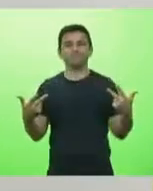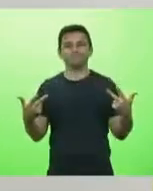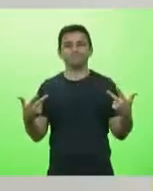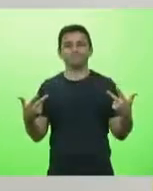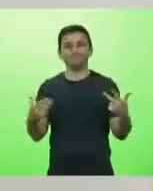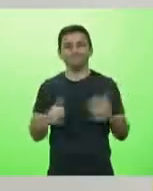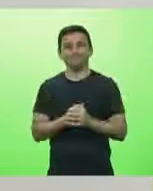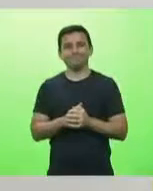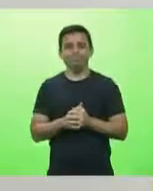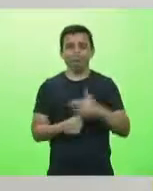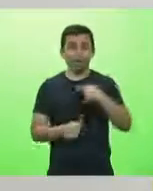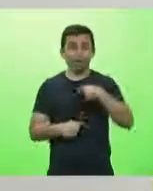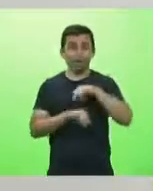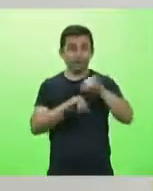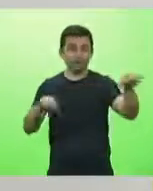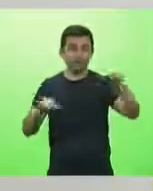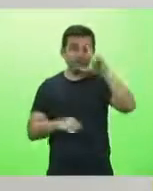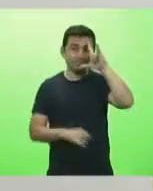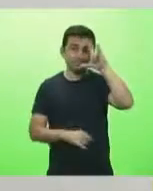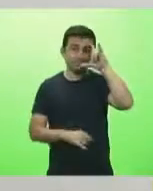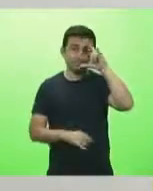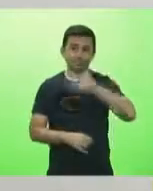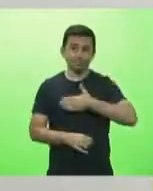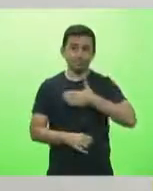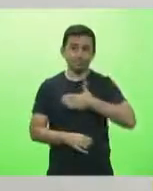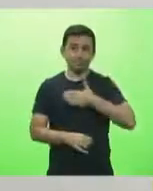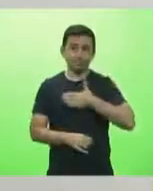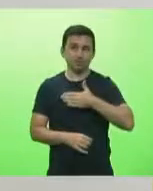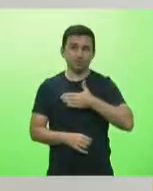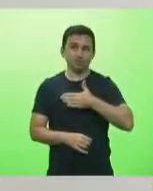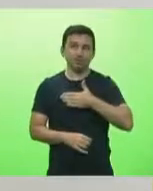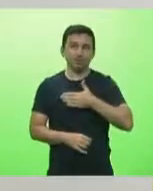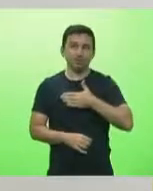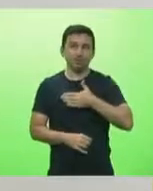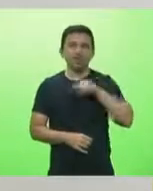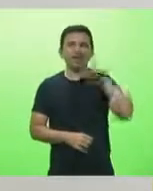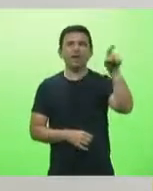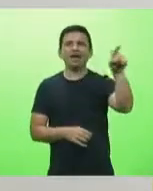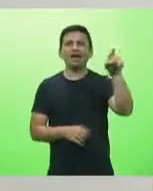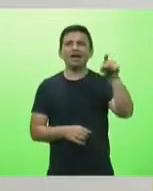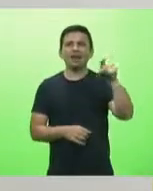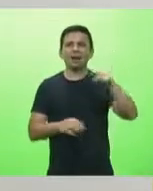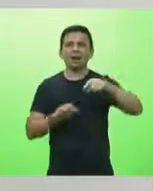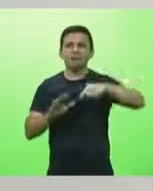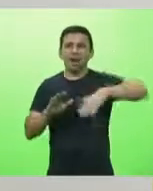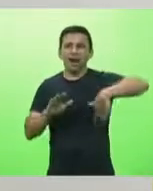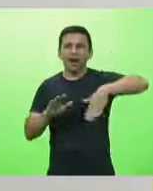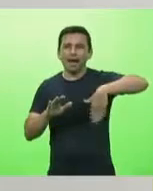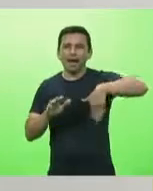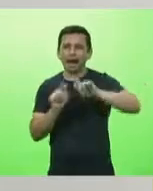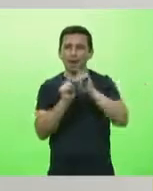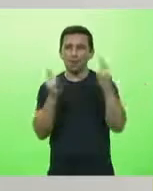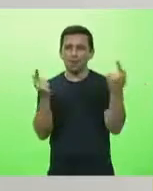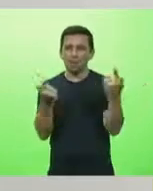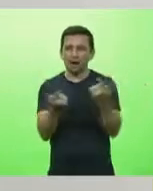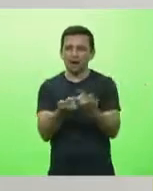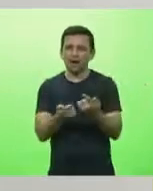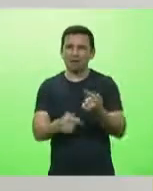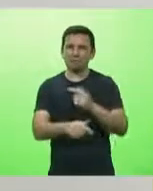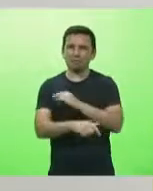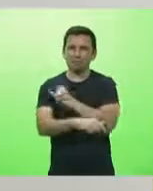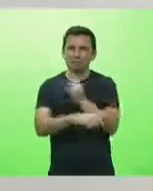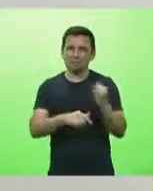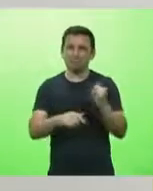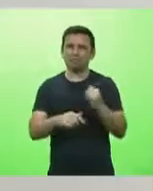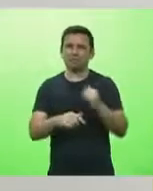meu Instagram, a festa lá na praia em Garopaba, em Bituba, lá a praia do Rosa,